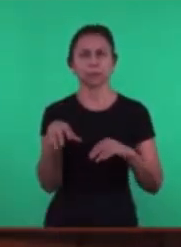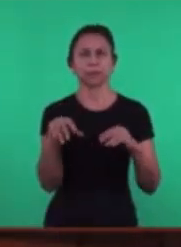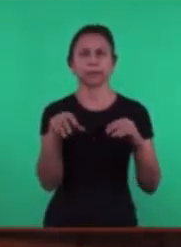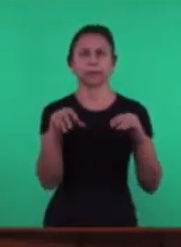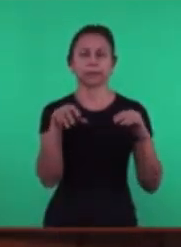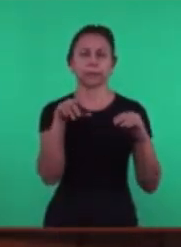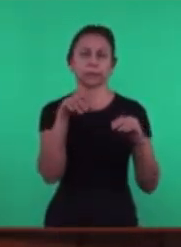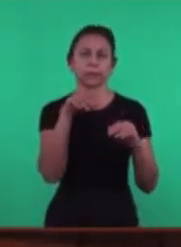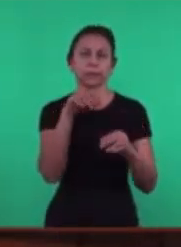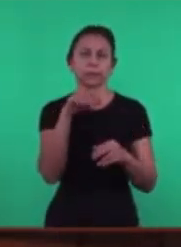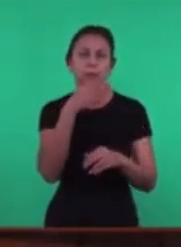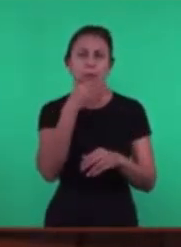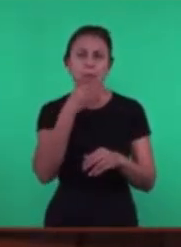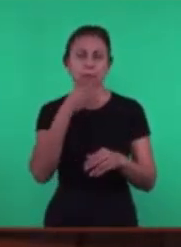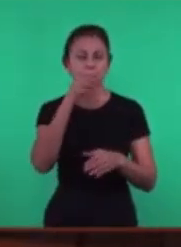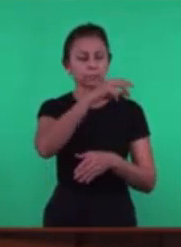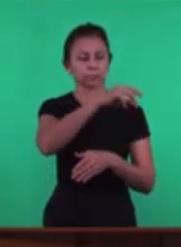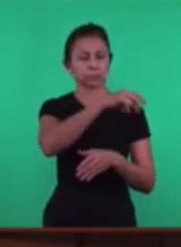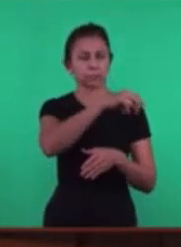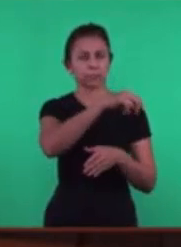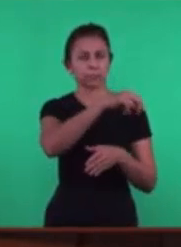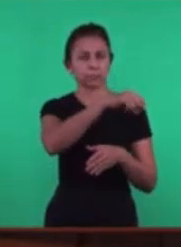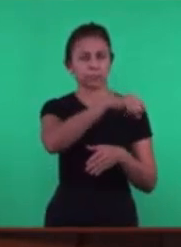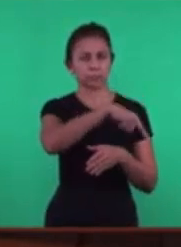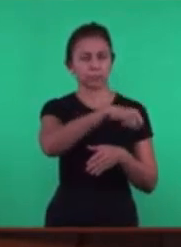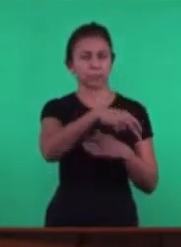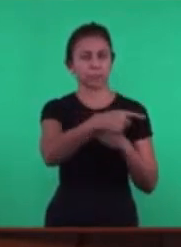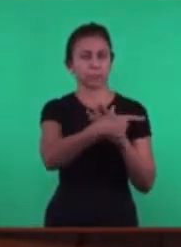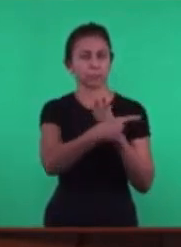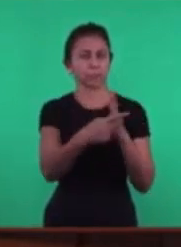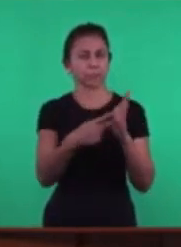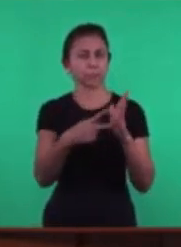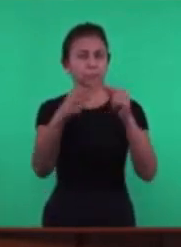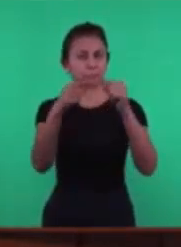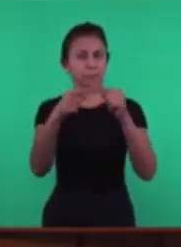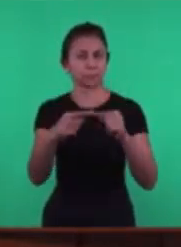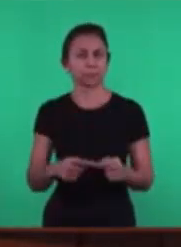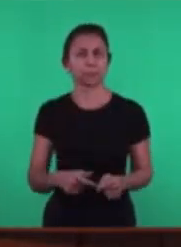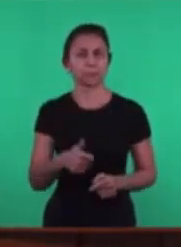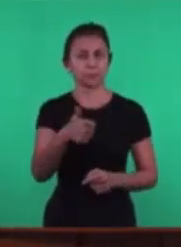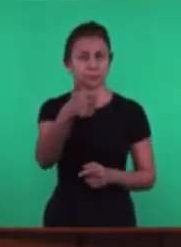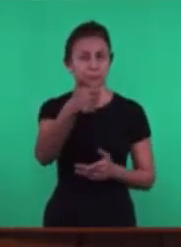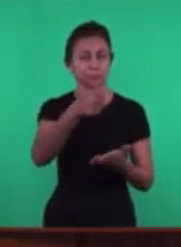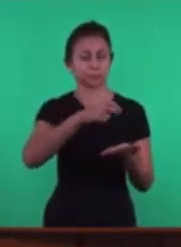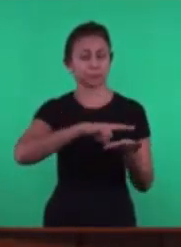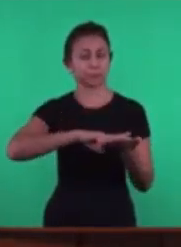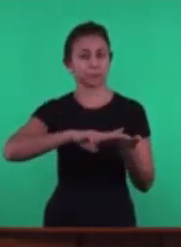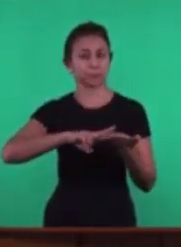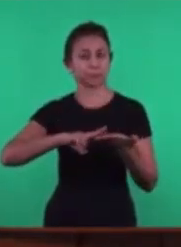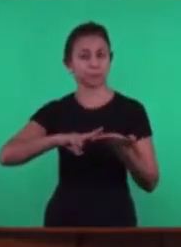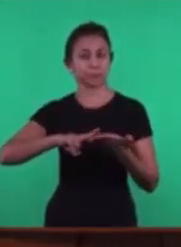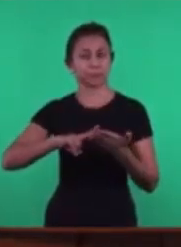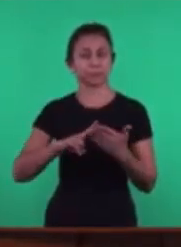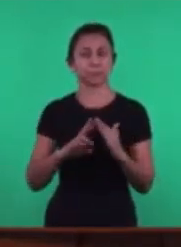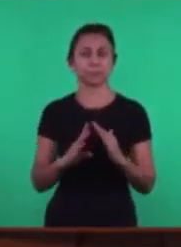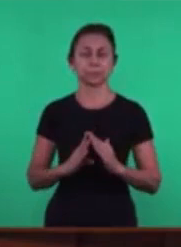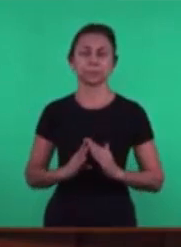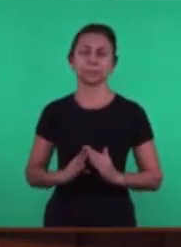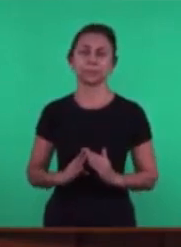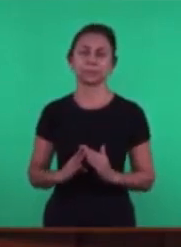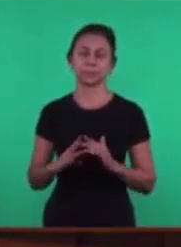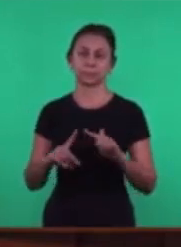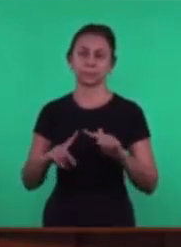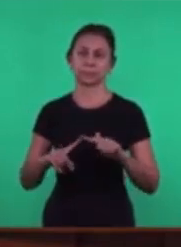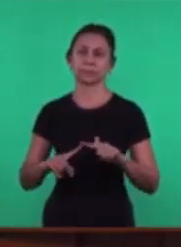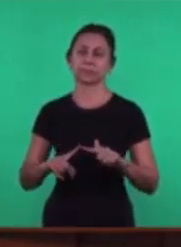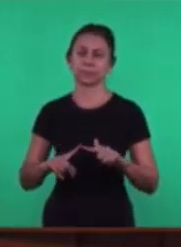E está Relativo A primeira carta Que foi